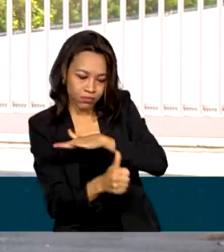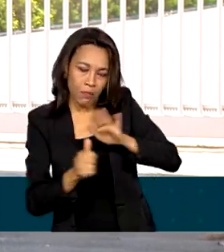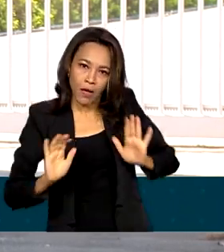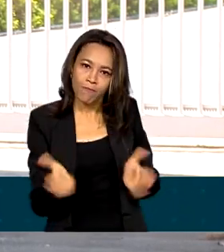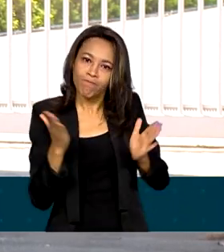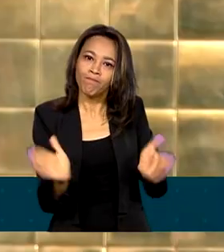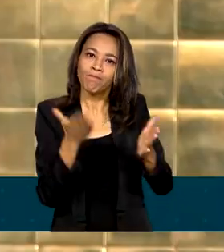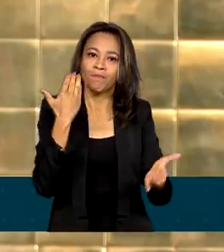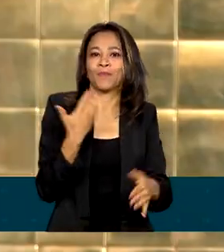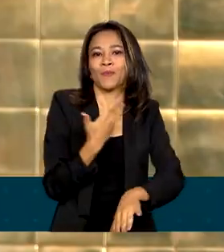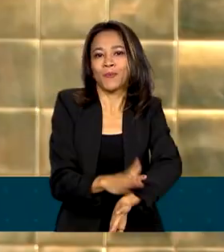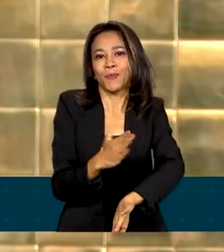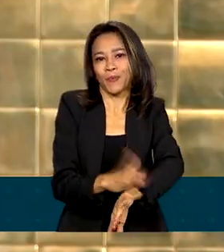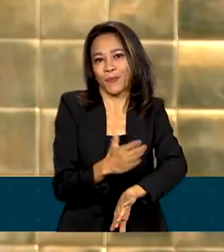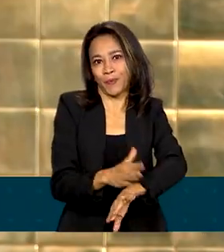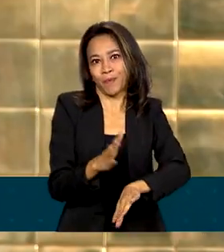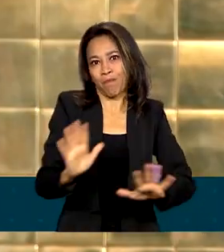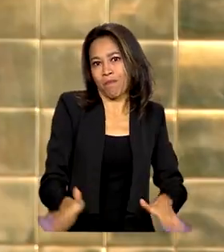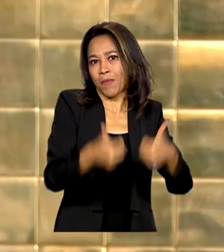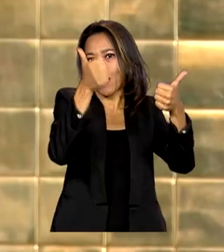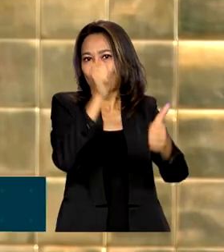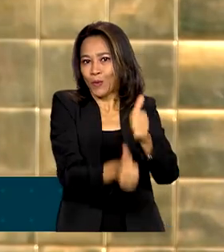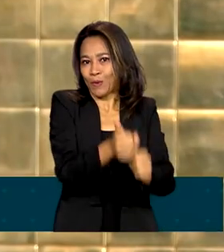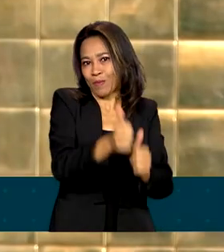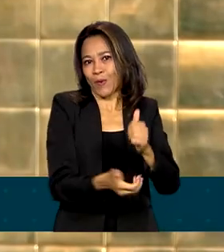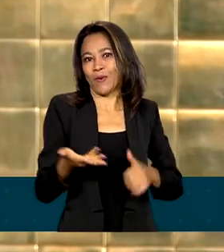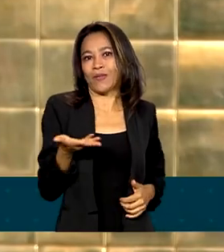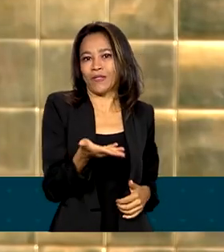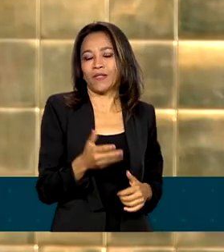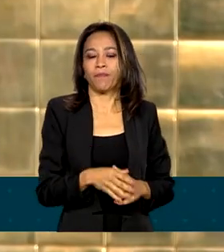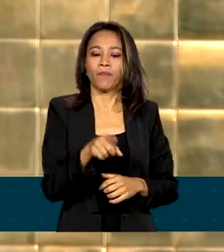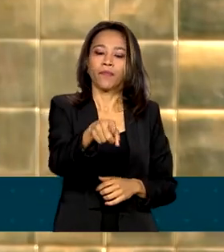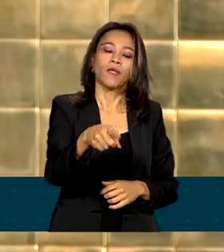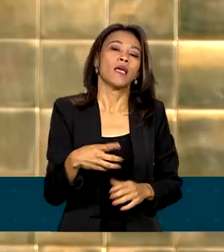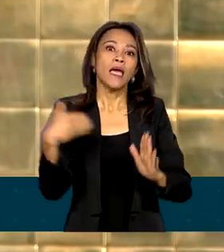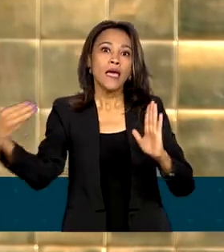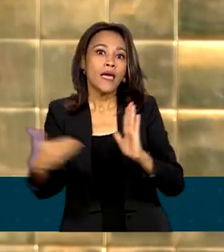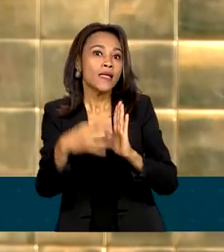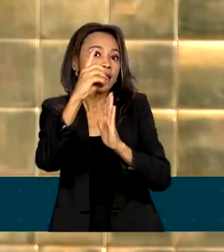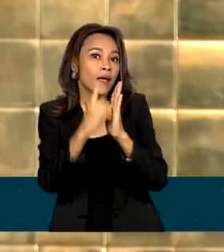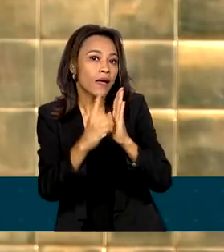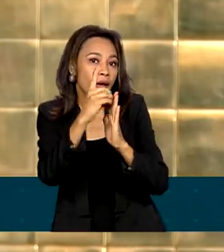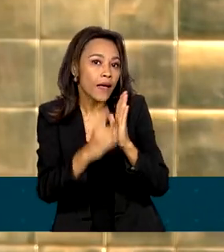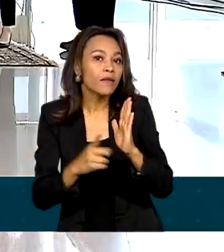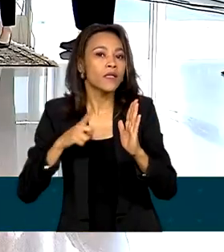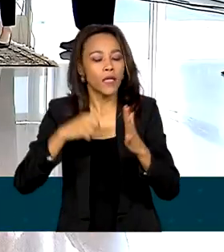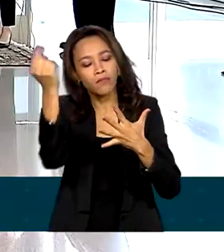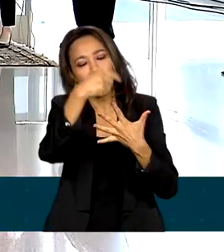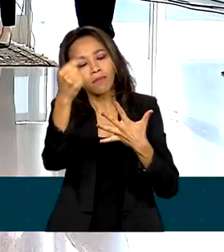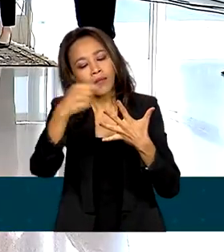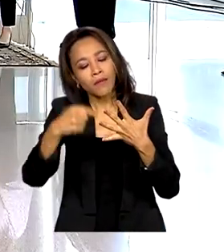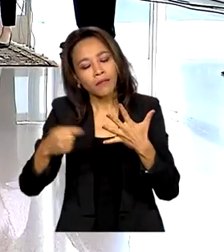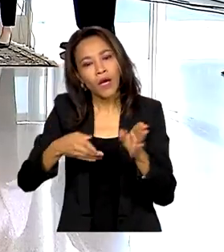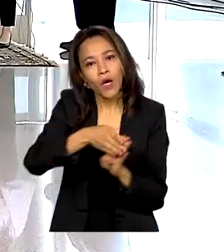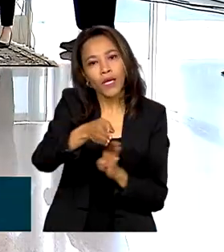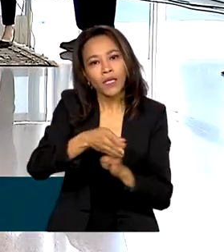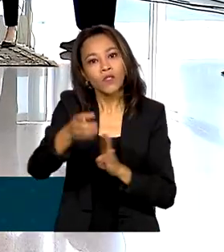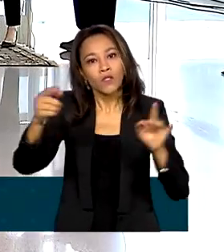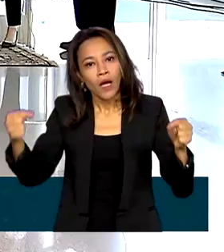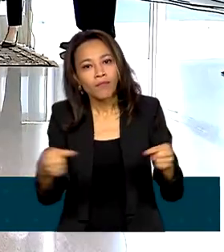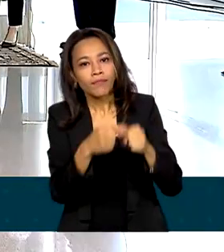do esporte. Um decreto que apresenta hoje as diretrizes e que é o pleno exercício do direito